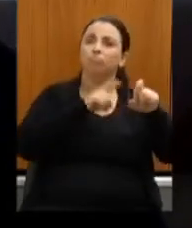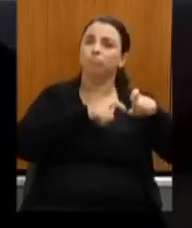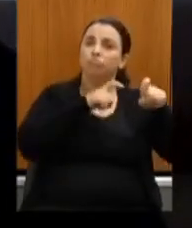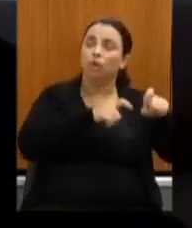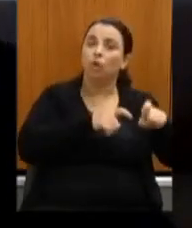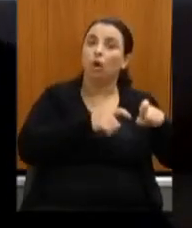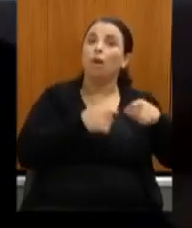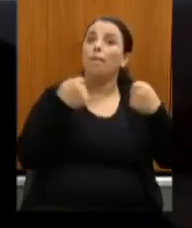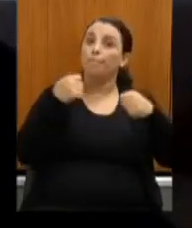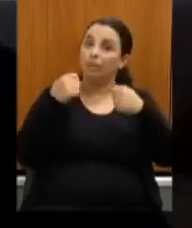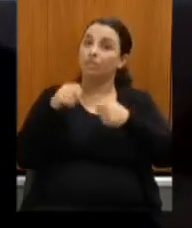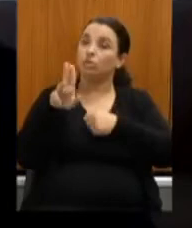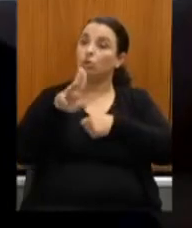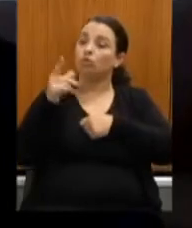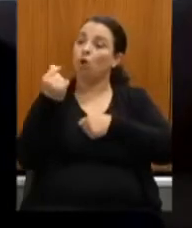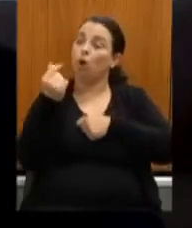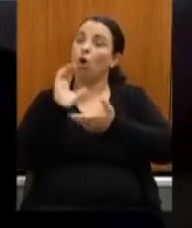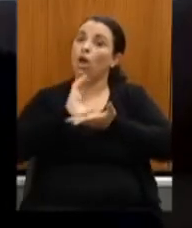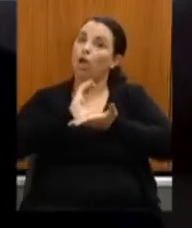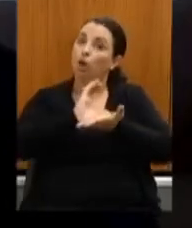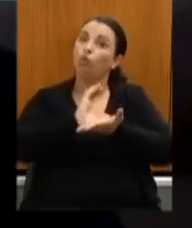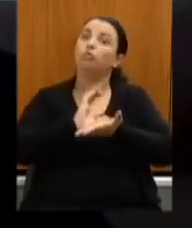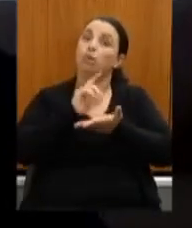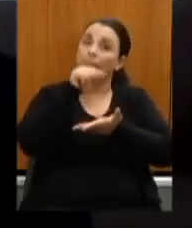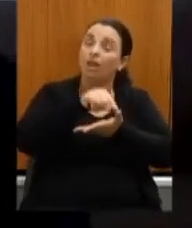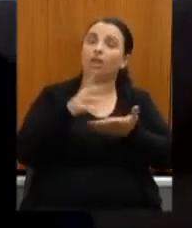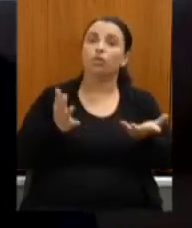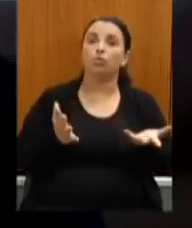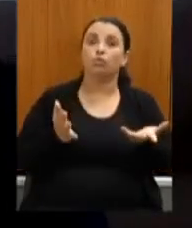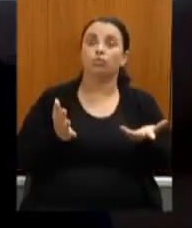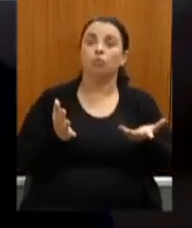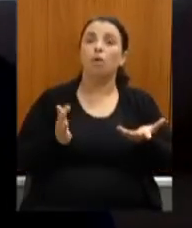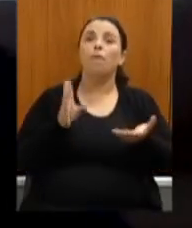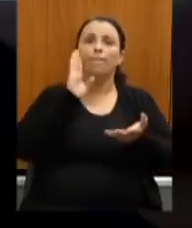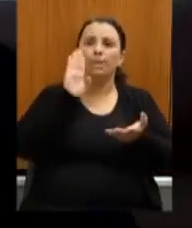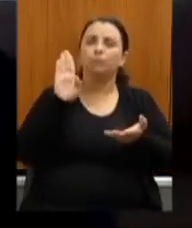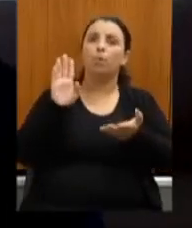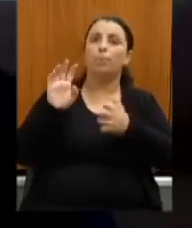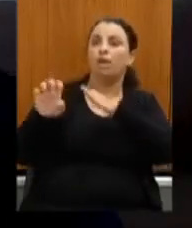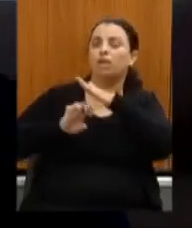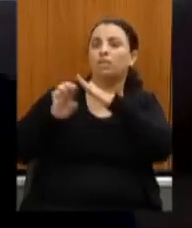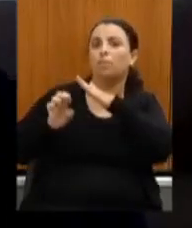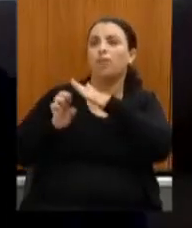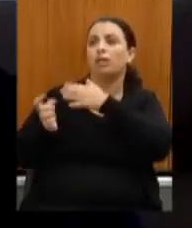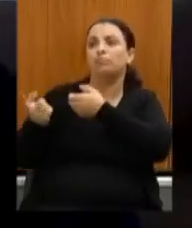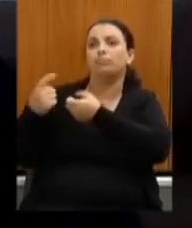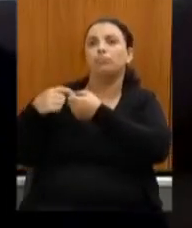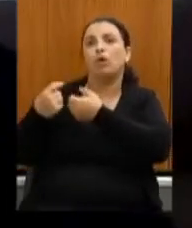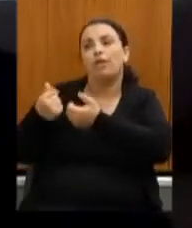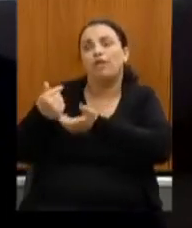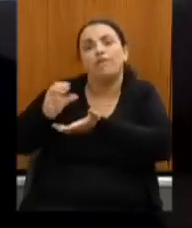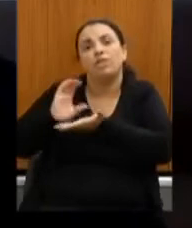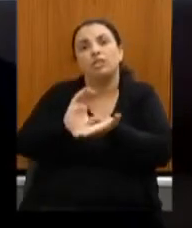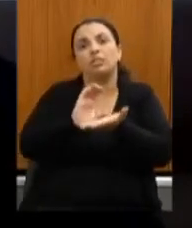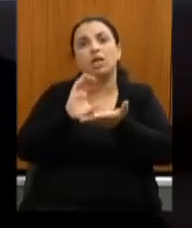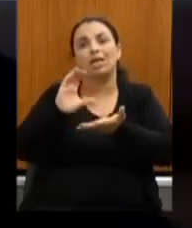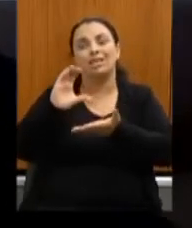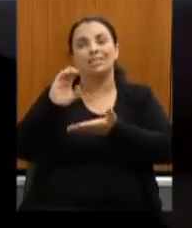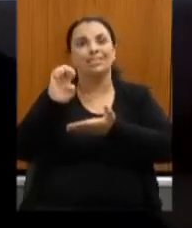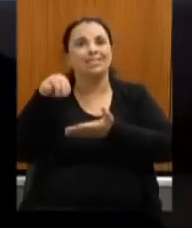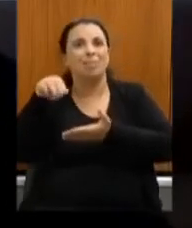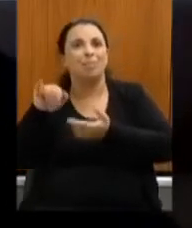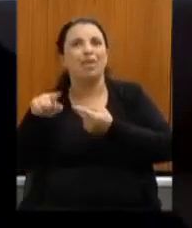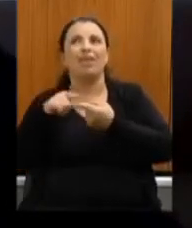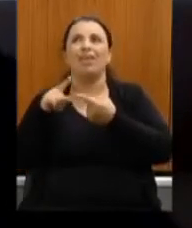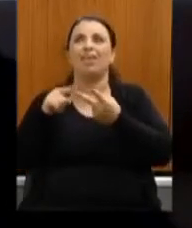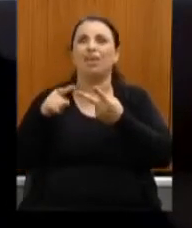inclusive as empresas semigas as empresas que pagam e semigas são as grandes financiadoras da cultura podiam ter esse papel